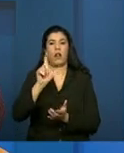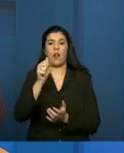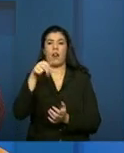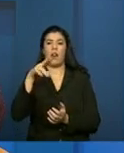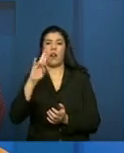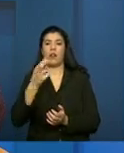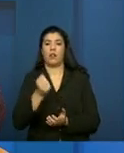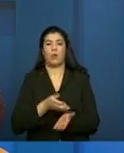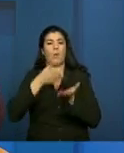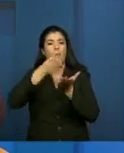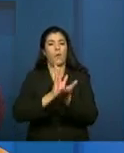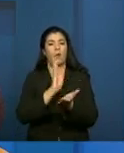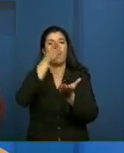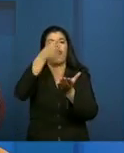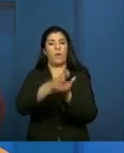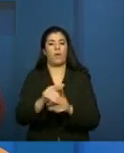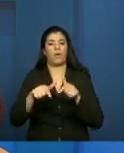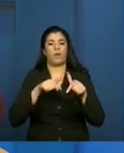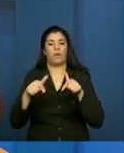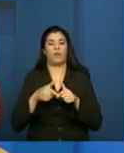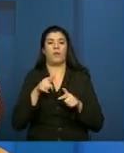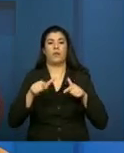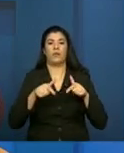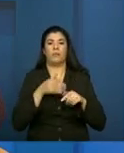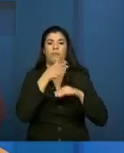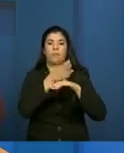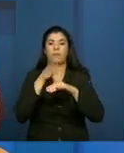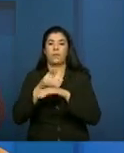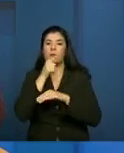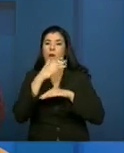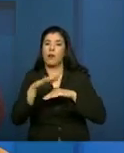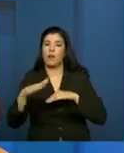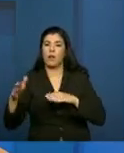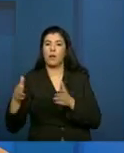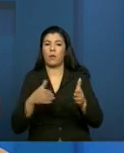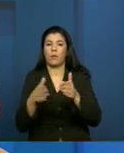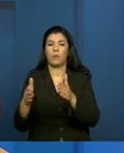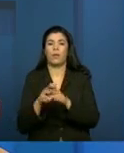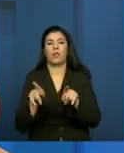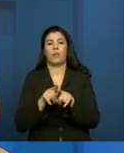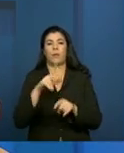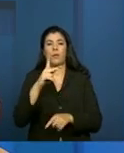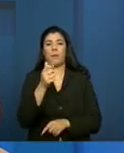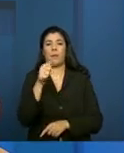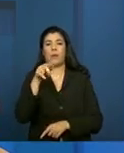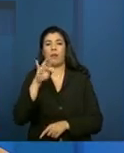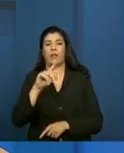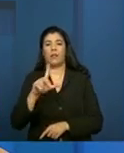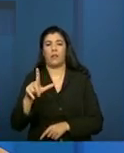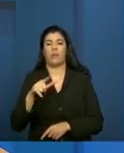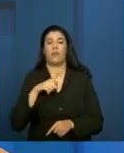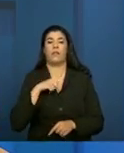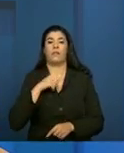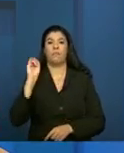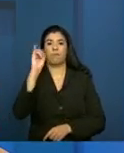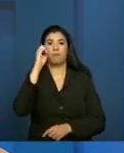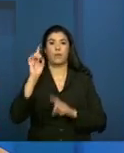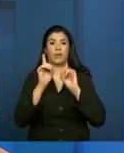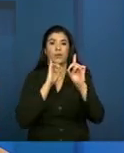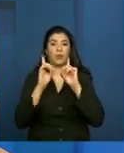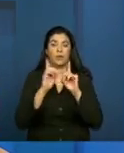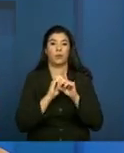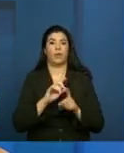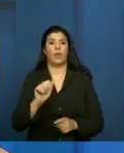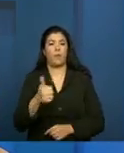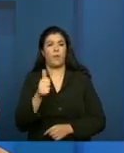municípios consigam acessar a população ribeirinha e pantaneira. Então, para a gente, é muito importante dialogar para qualificar essas ofertas,